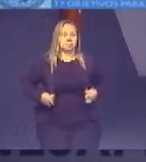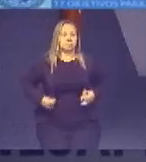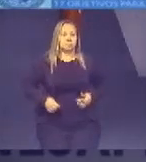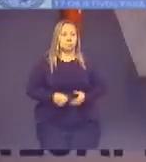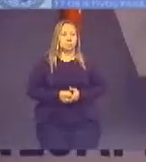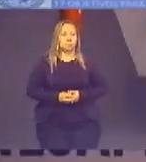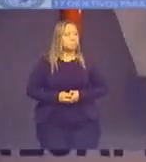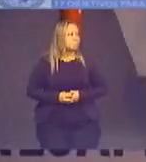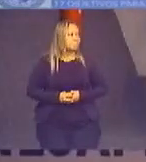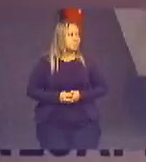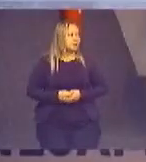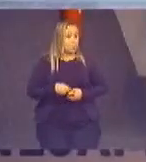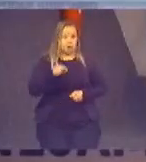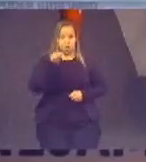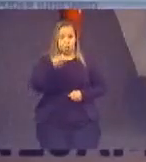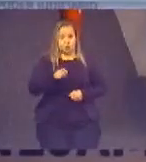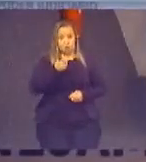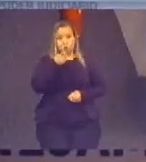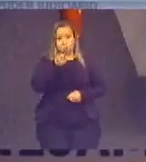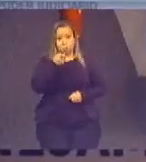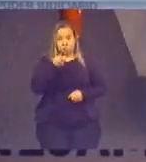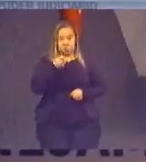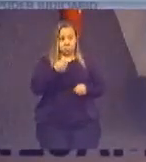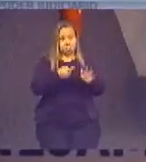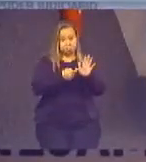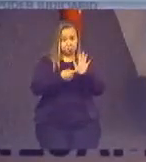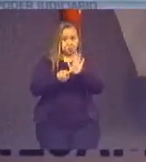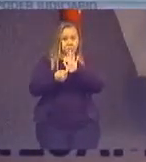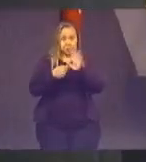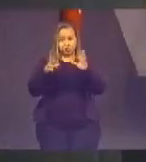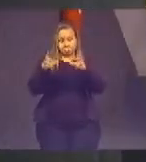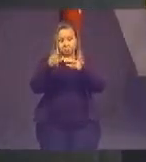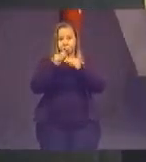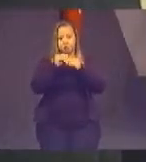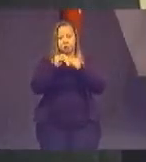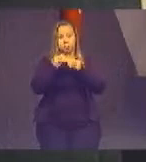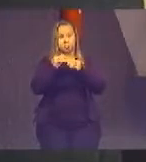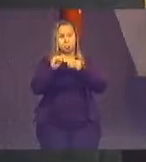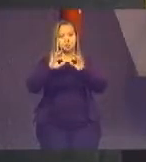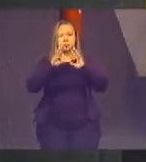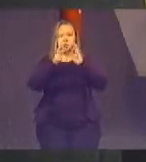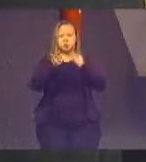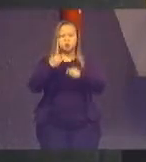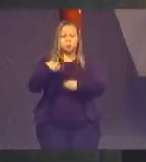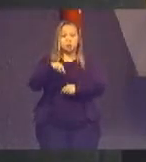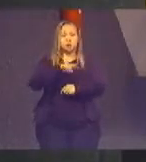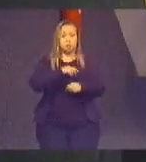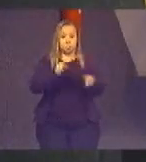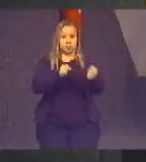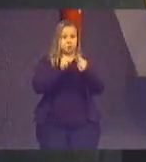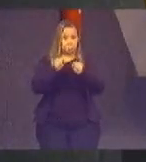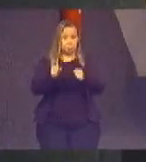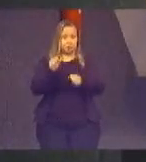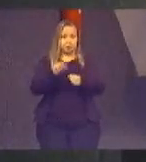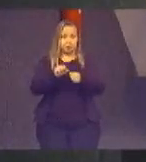Isto é uma amostra resumida de tudo aquilo que nós podemos fazer.